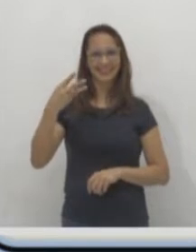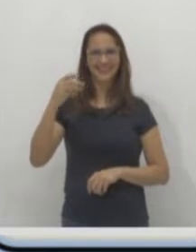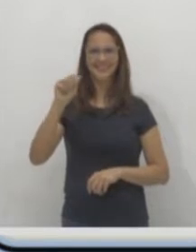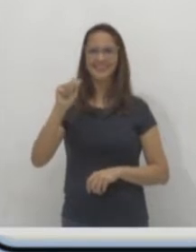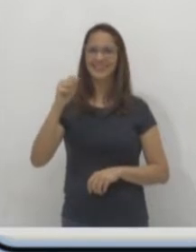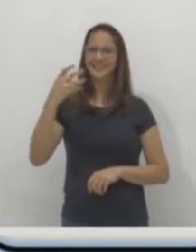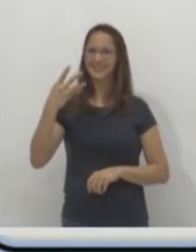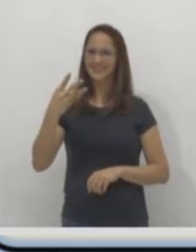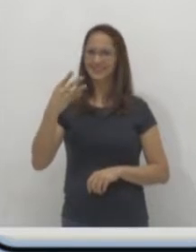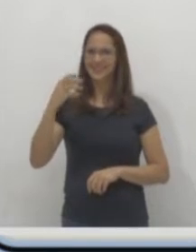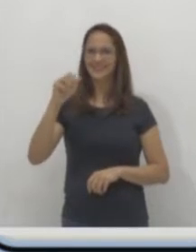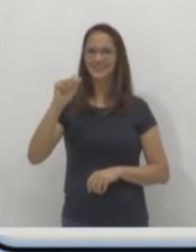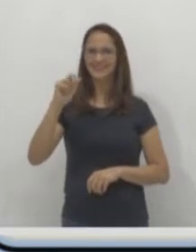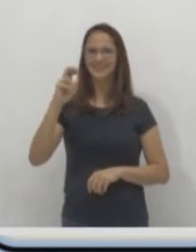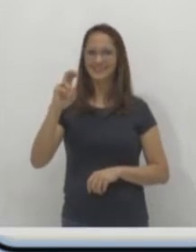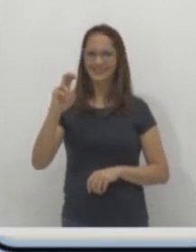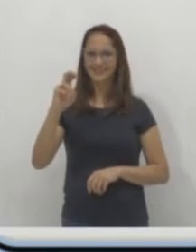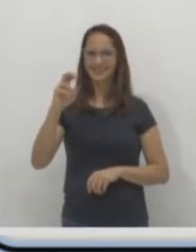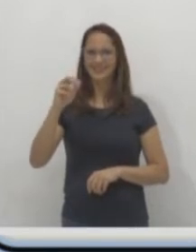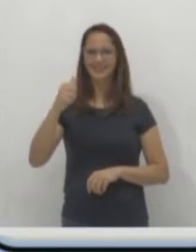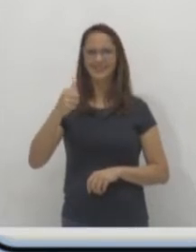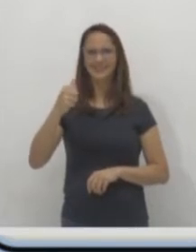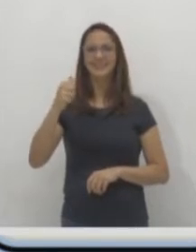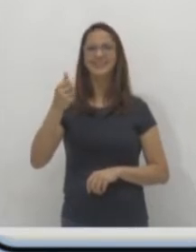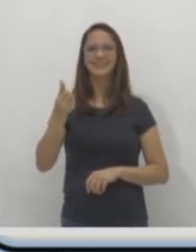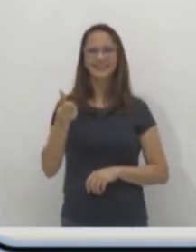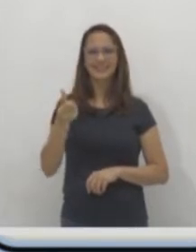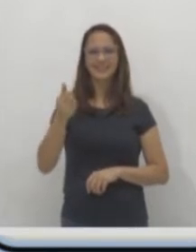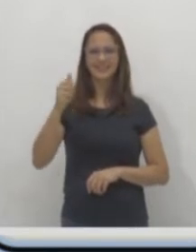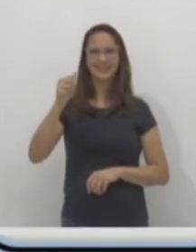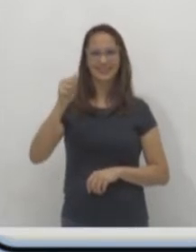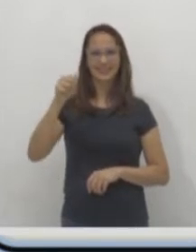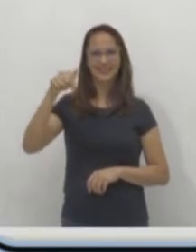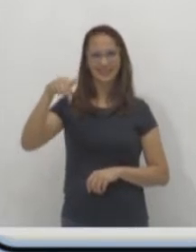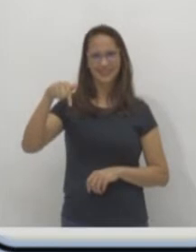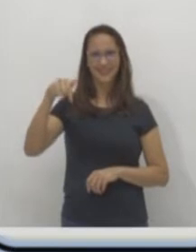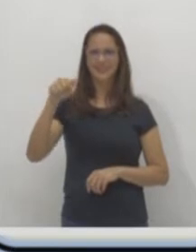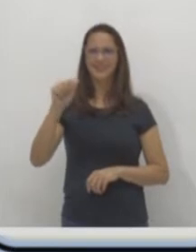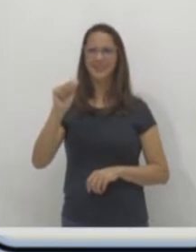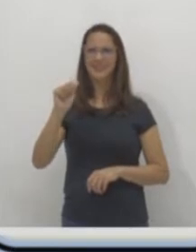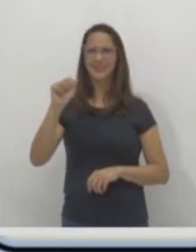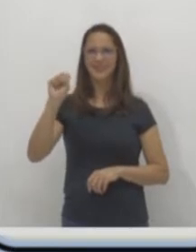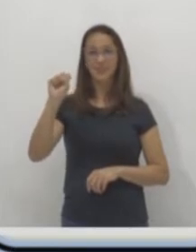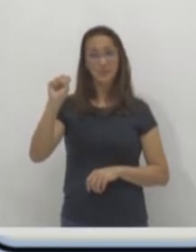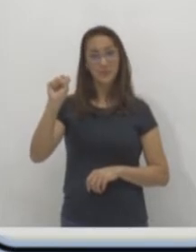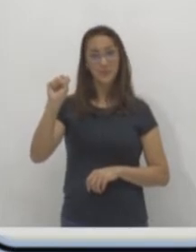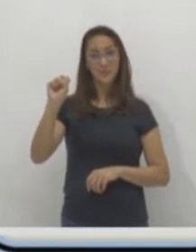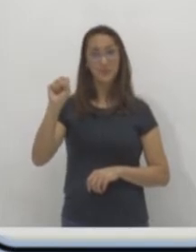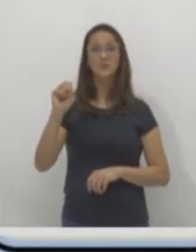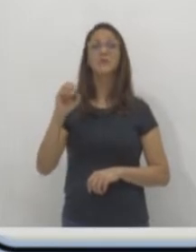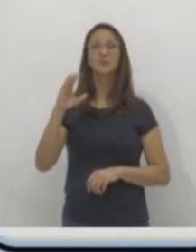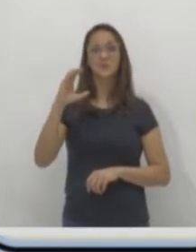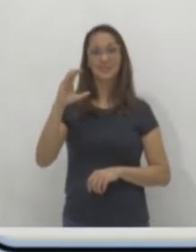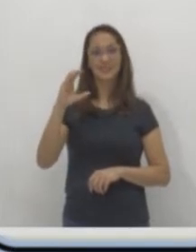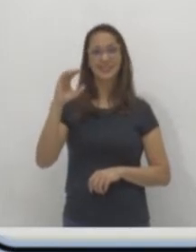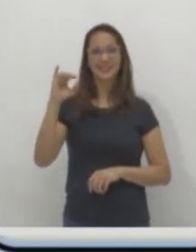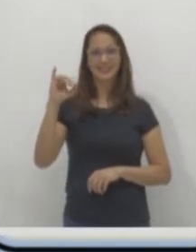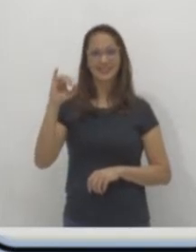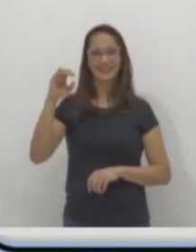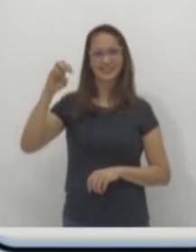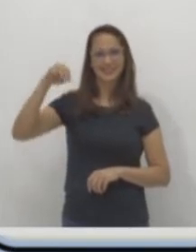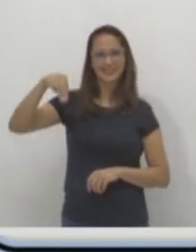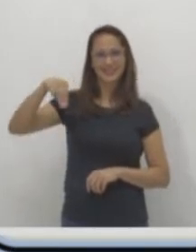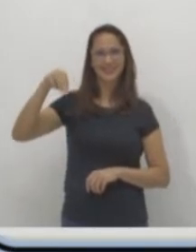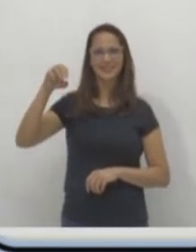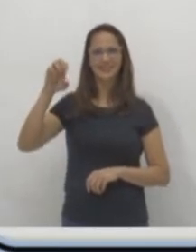5, A 6, A 7, A 8. Cimento. Viu só como foi fácil?